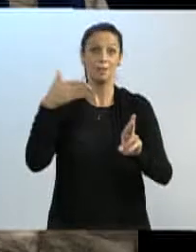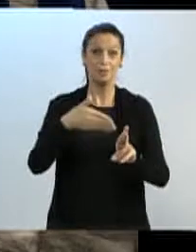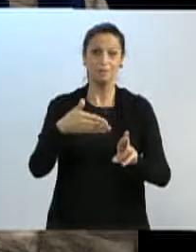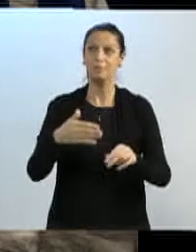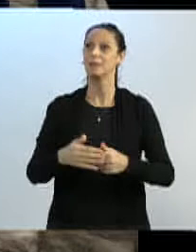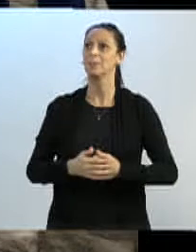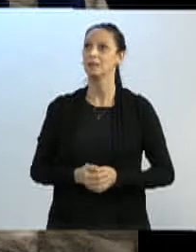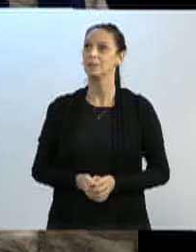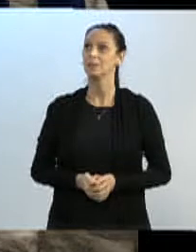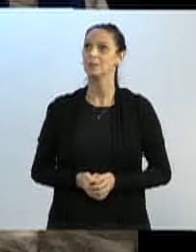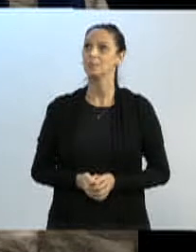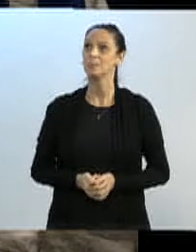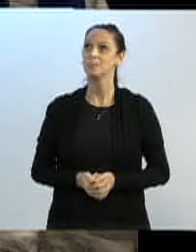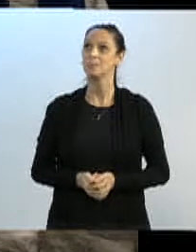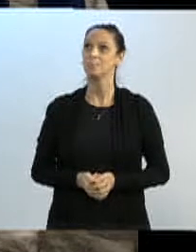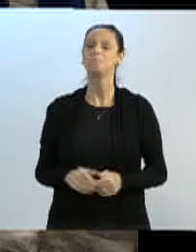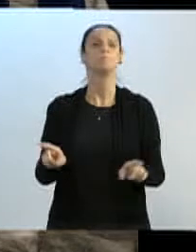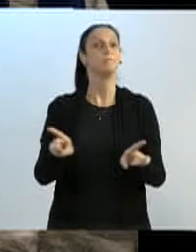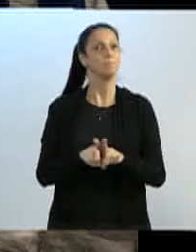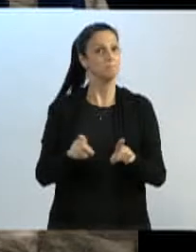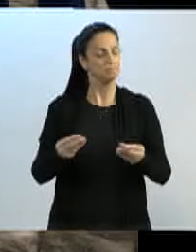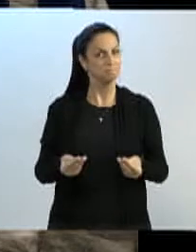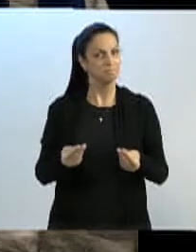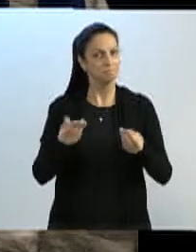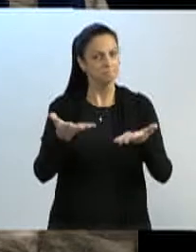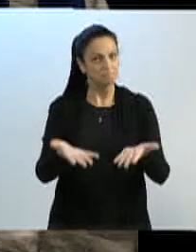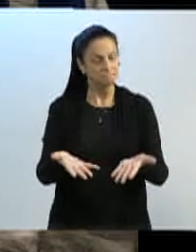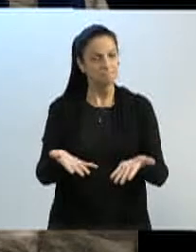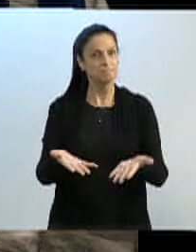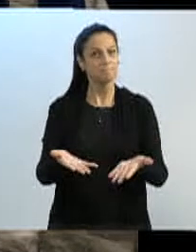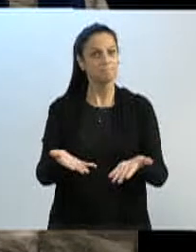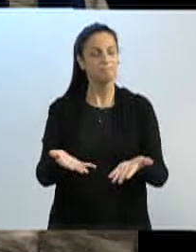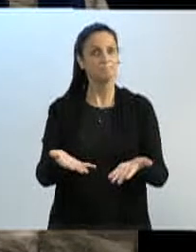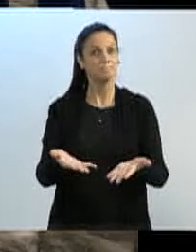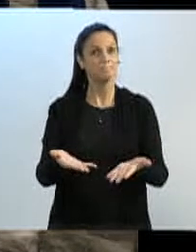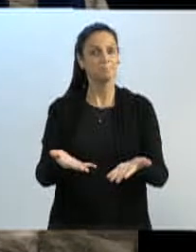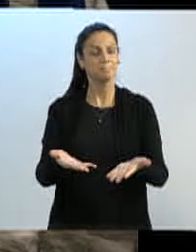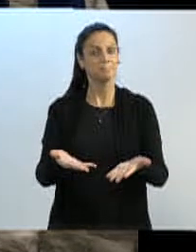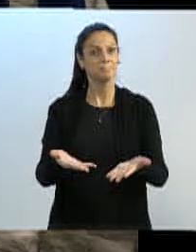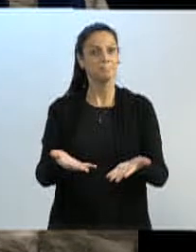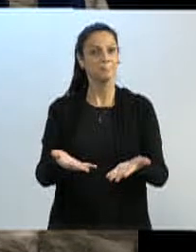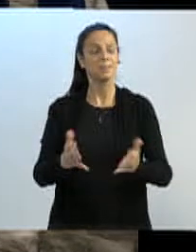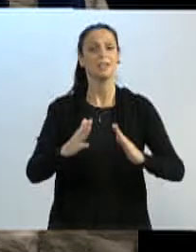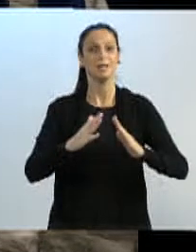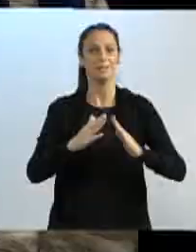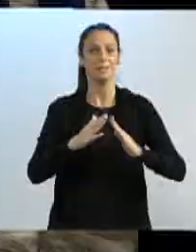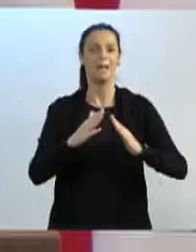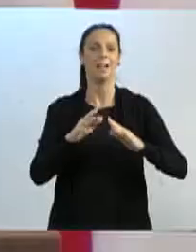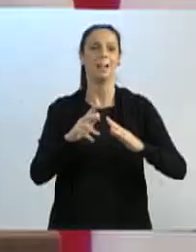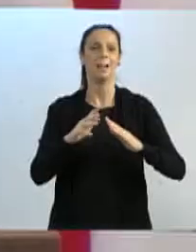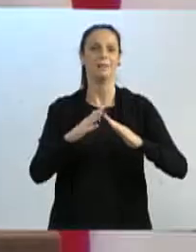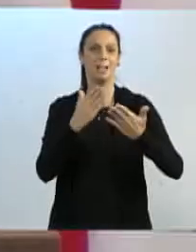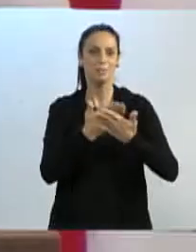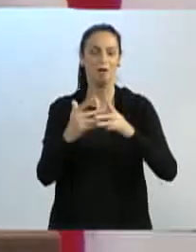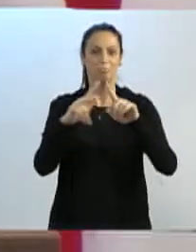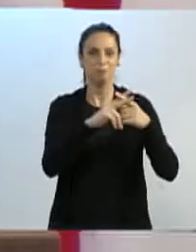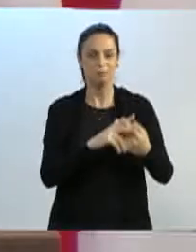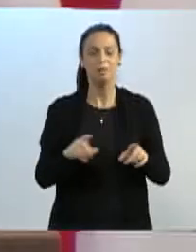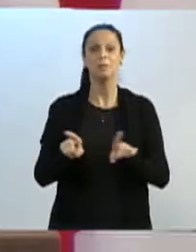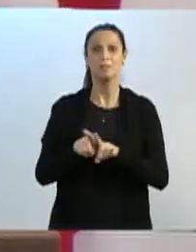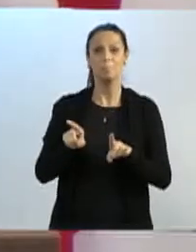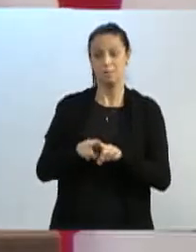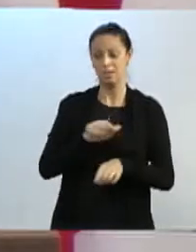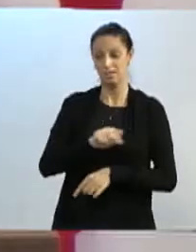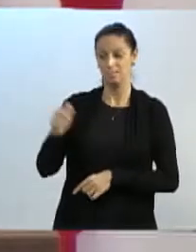Além também da entrega da escola, nós tivemos a semana passada também, ainda a visita e a